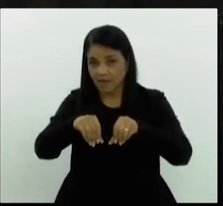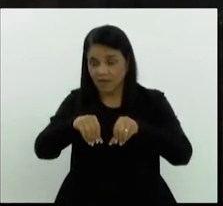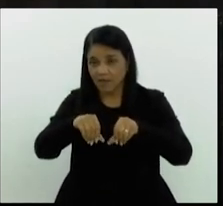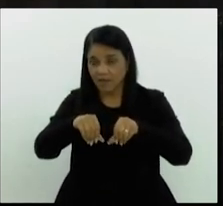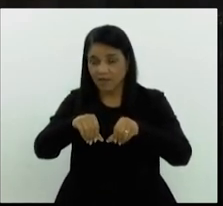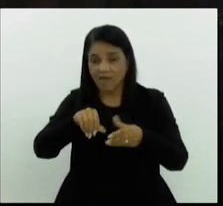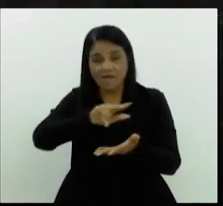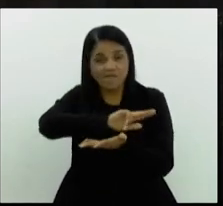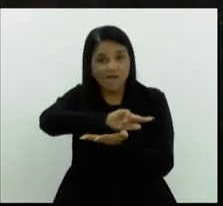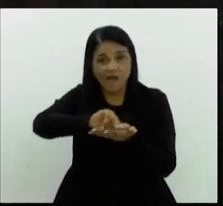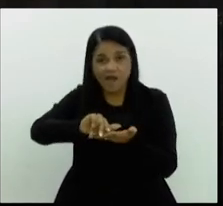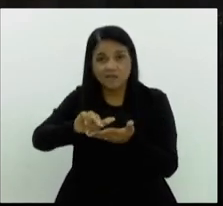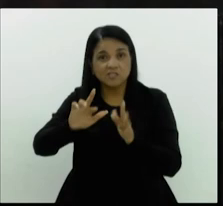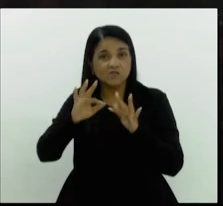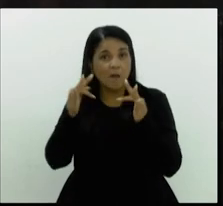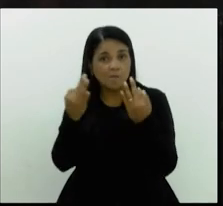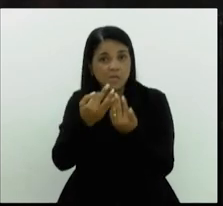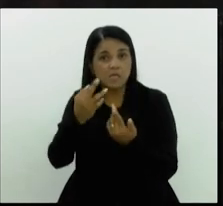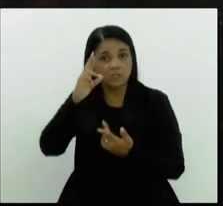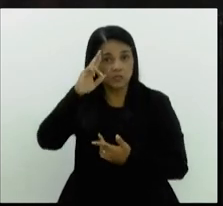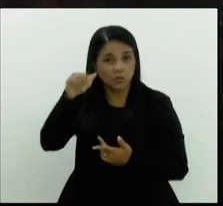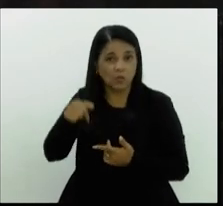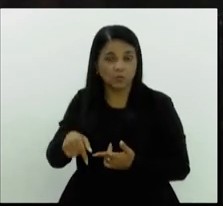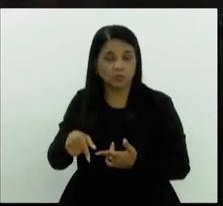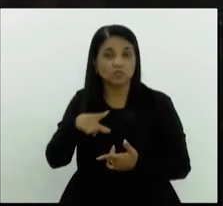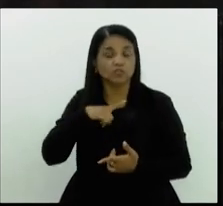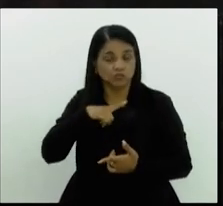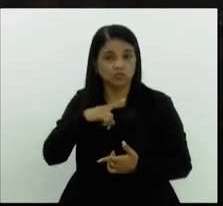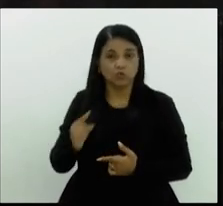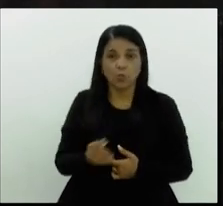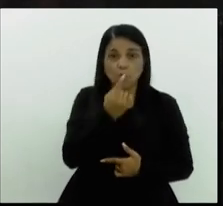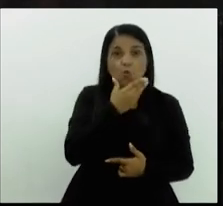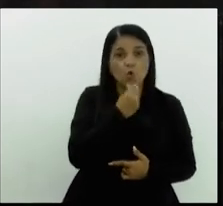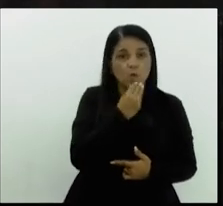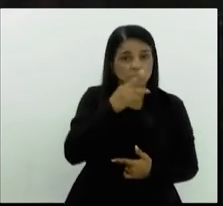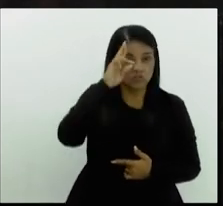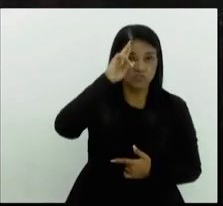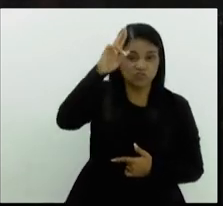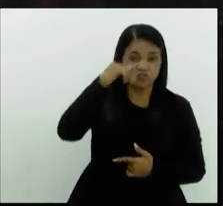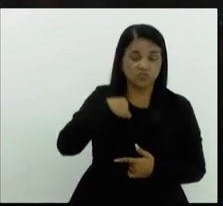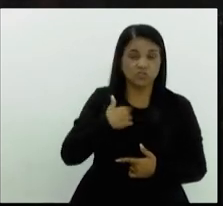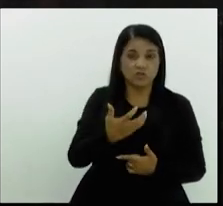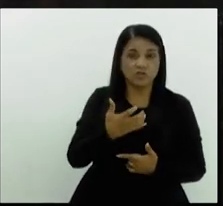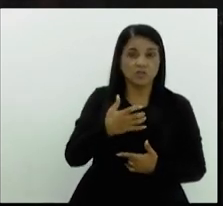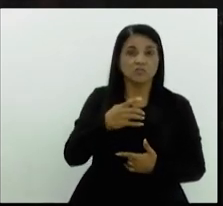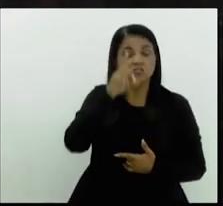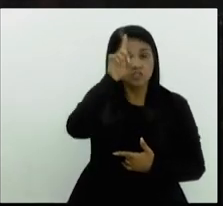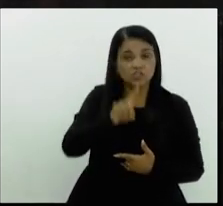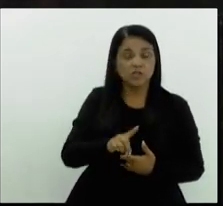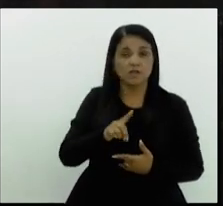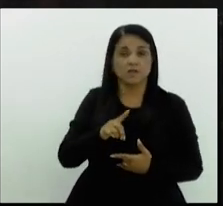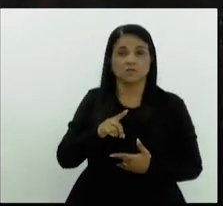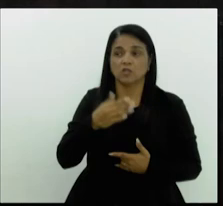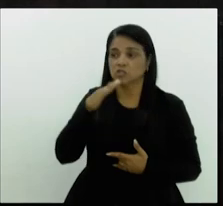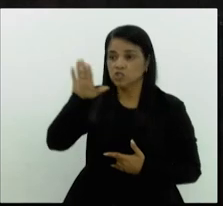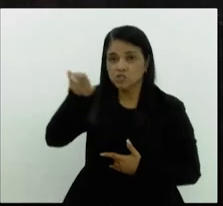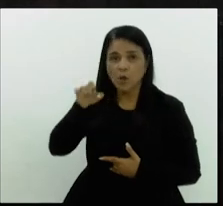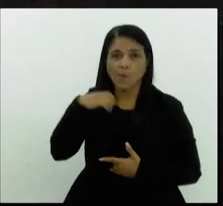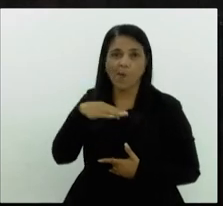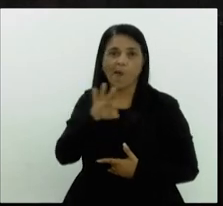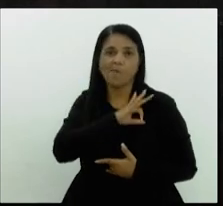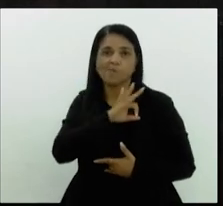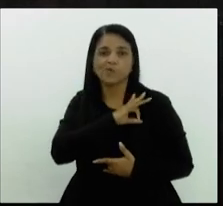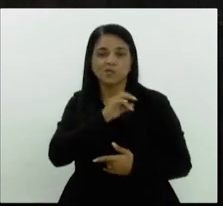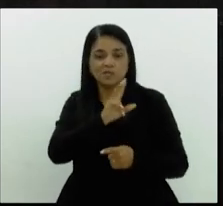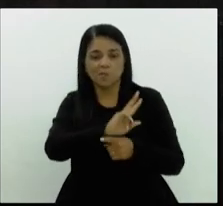famílias, achava que tinha o direito e assim se colocaram as polícias para fazer a